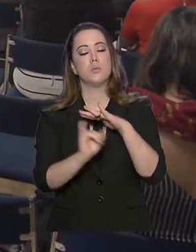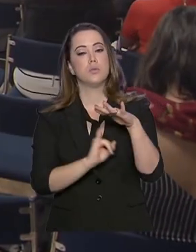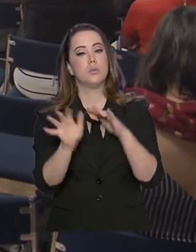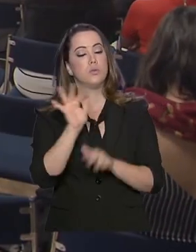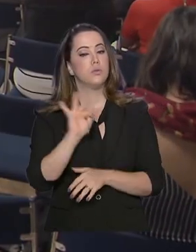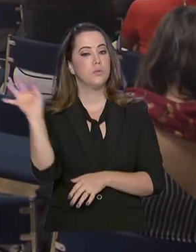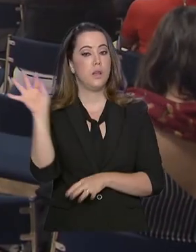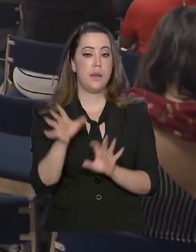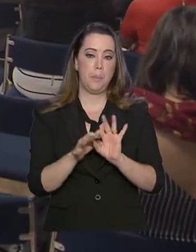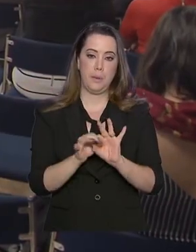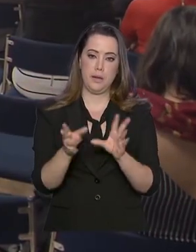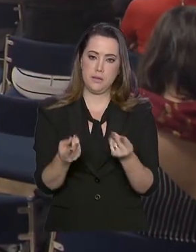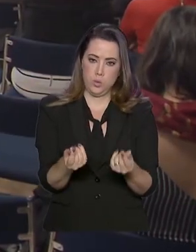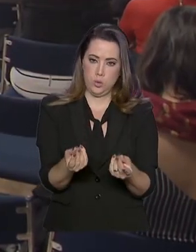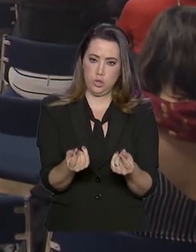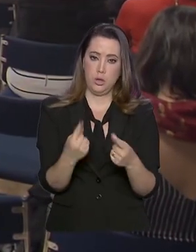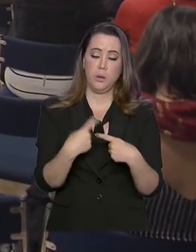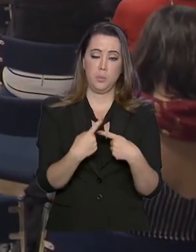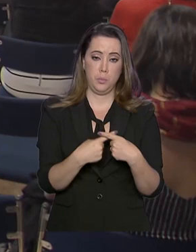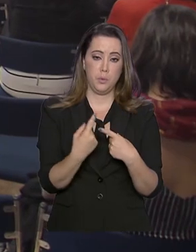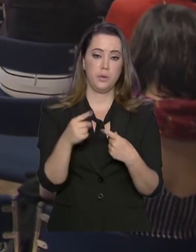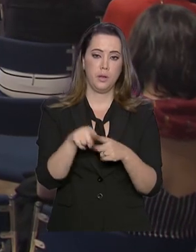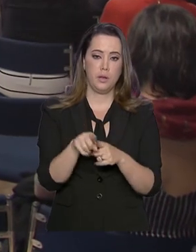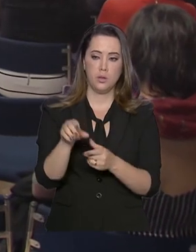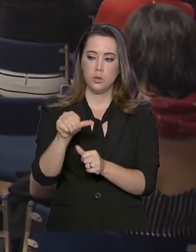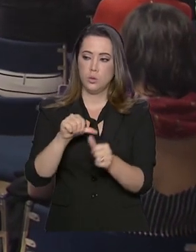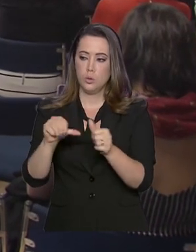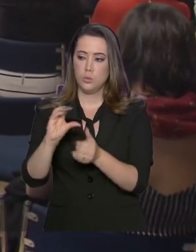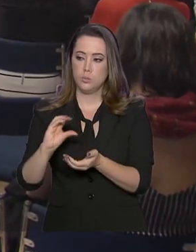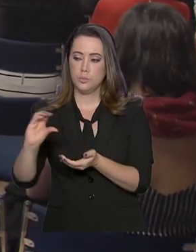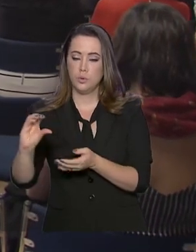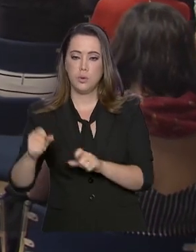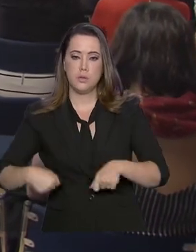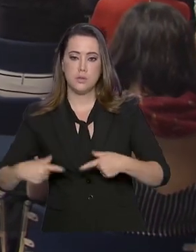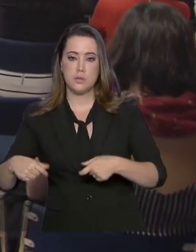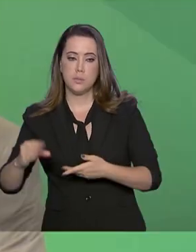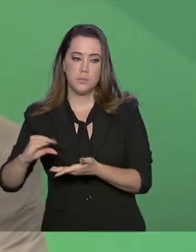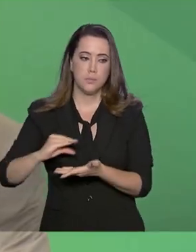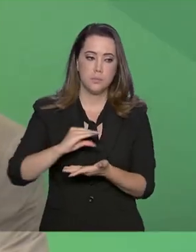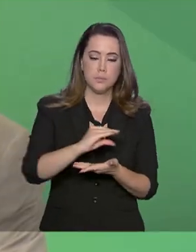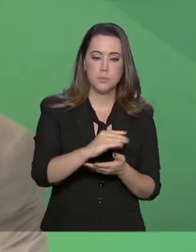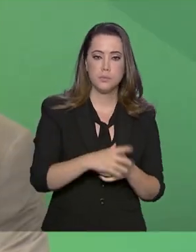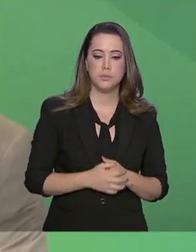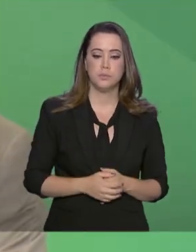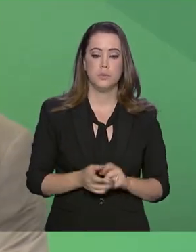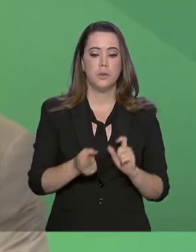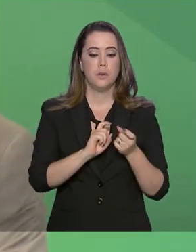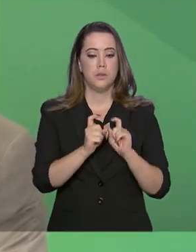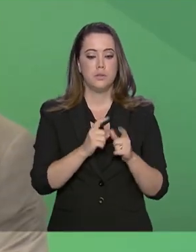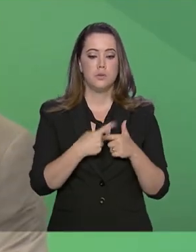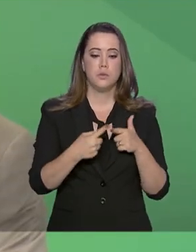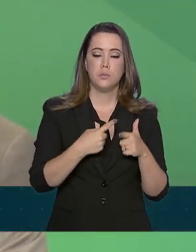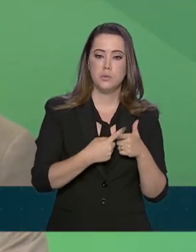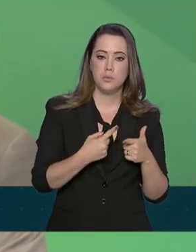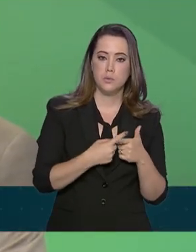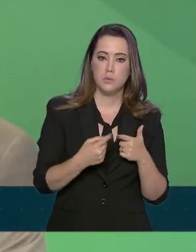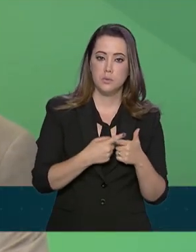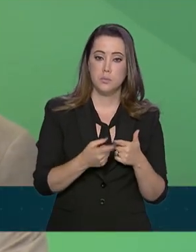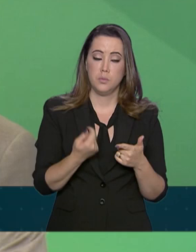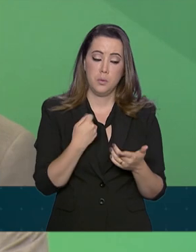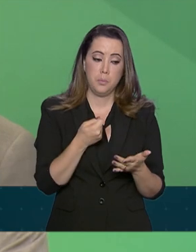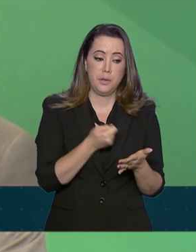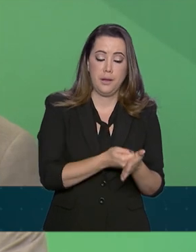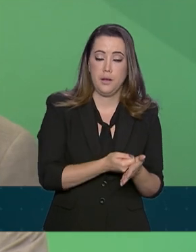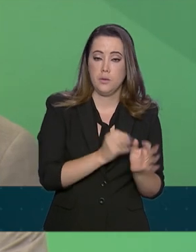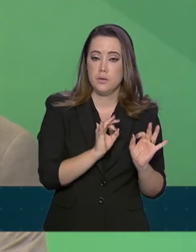descontingenciamento foi possível a partir de um remanejamento de despesas da pasta. Administramos a crise na boca do caixa,